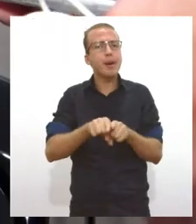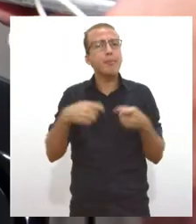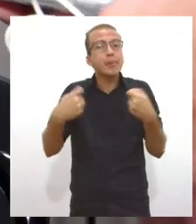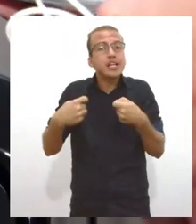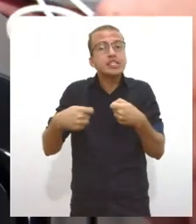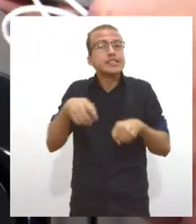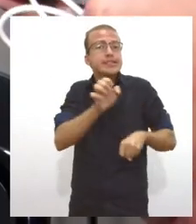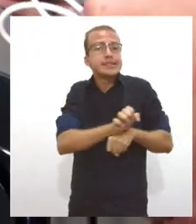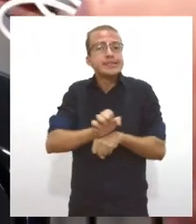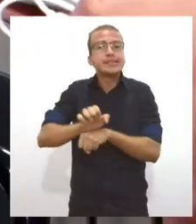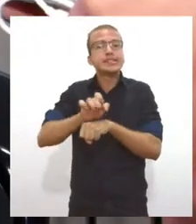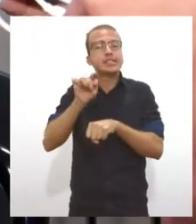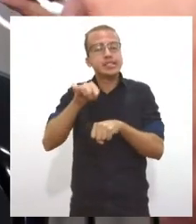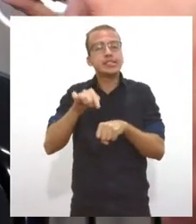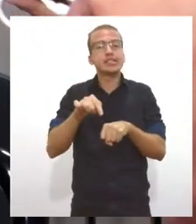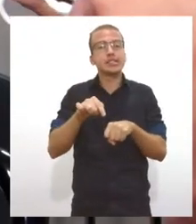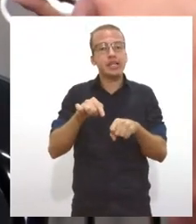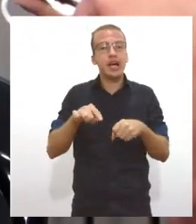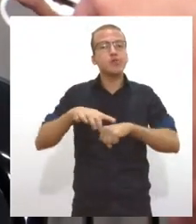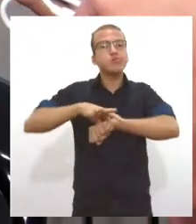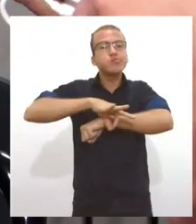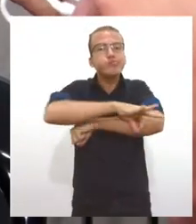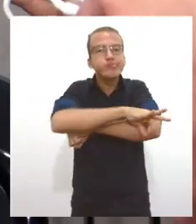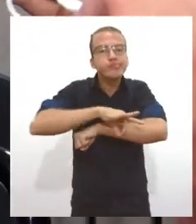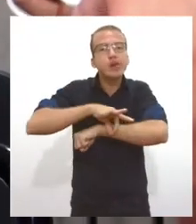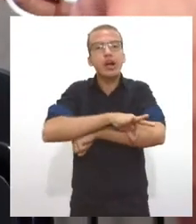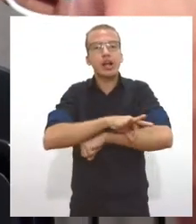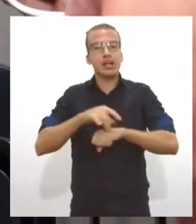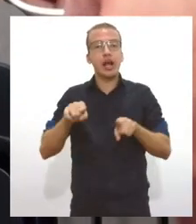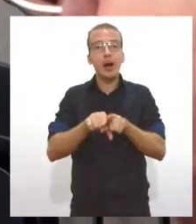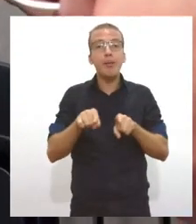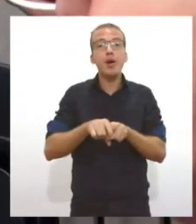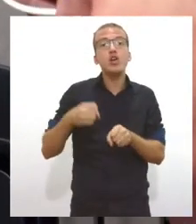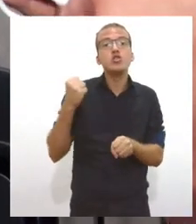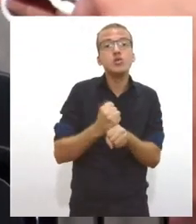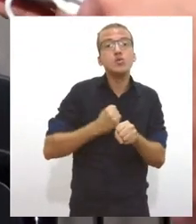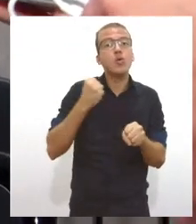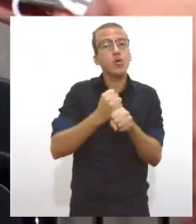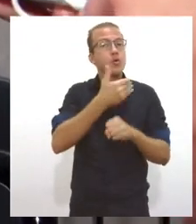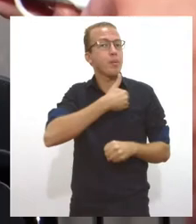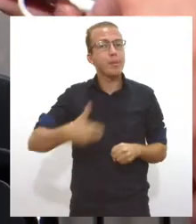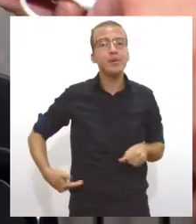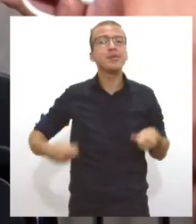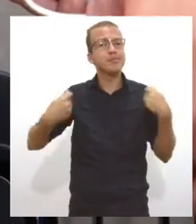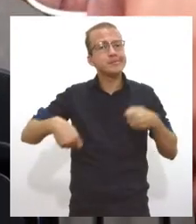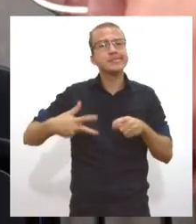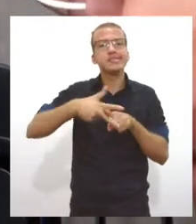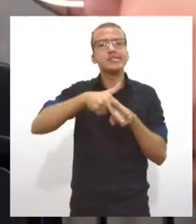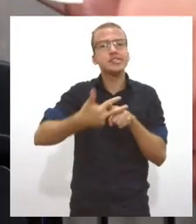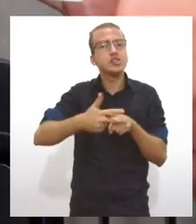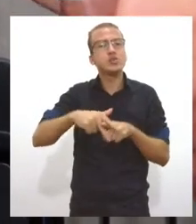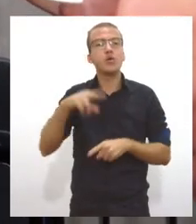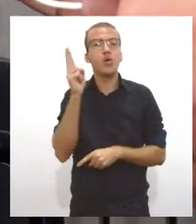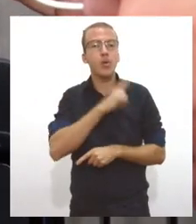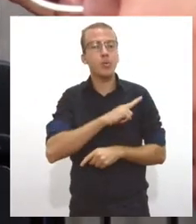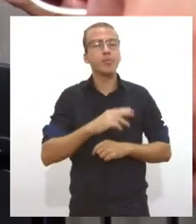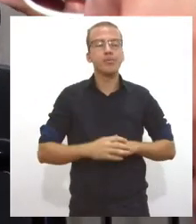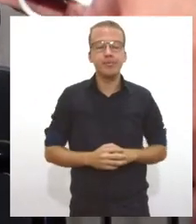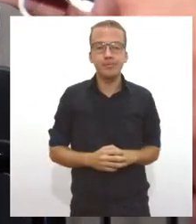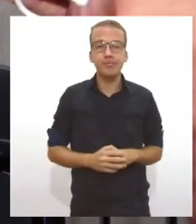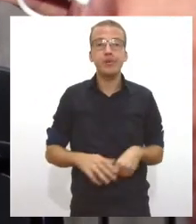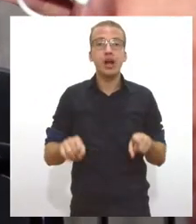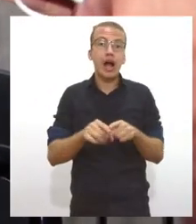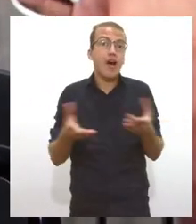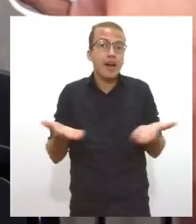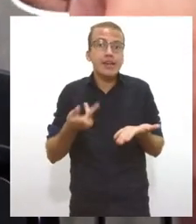erros arquitetônicos em edificações públicas para ser corrigido e quando falamos em termos de Assembleia,